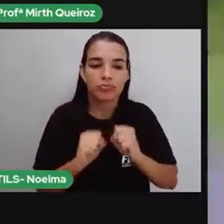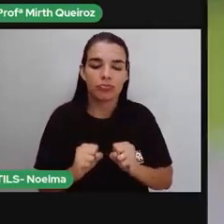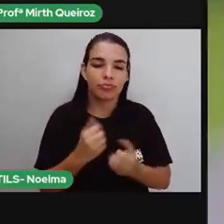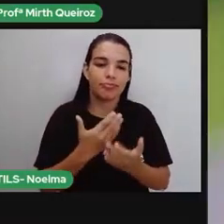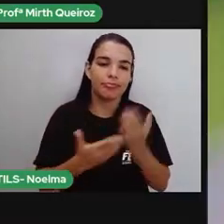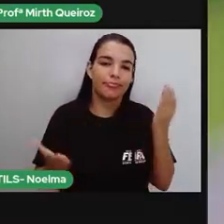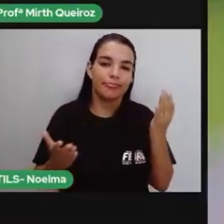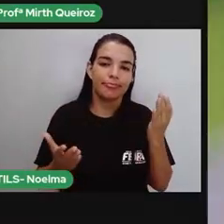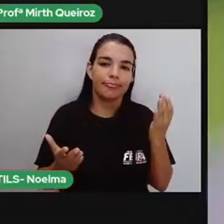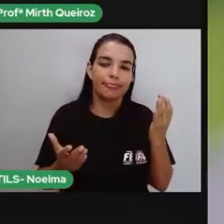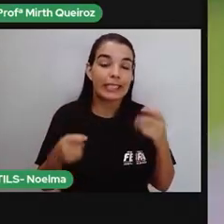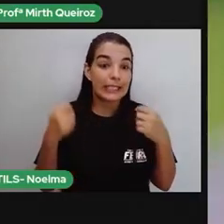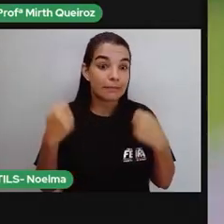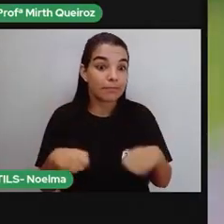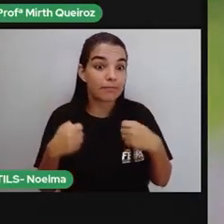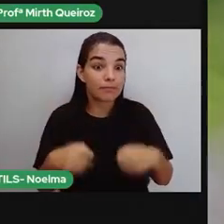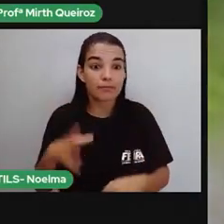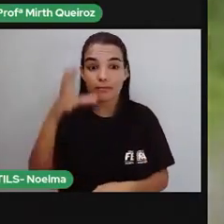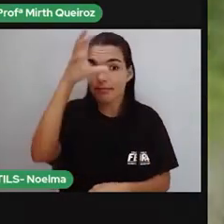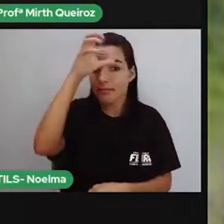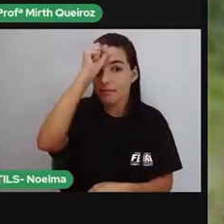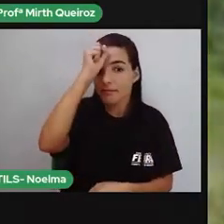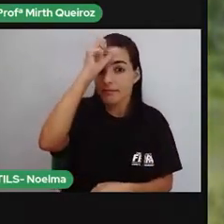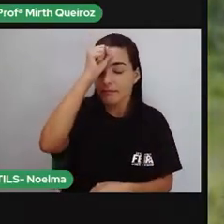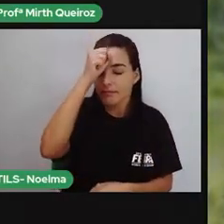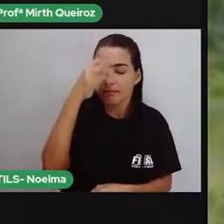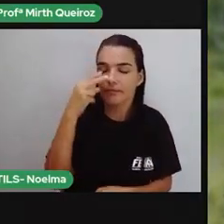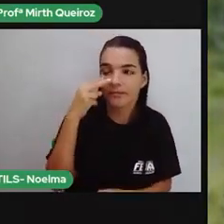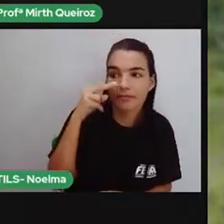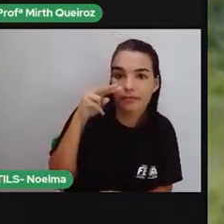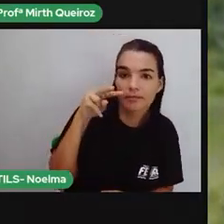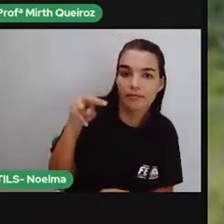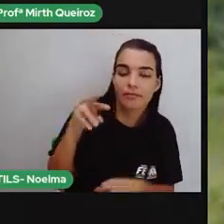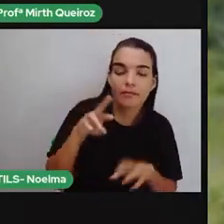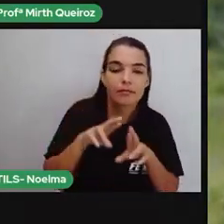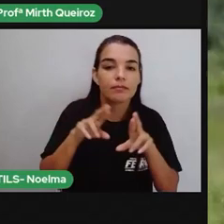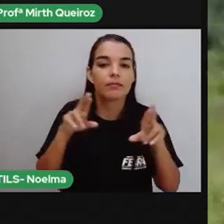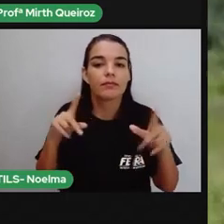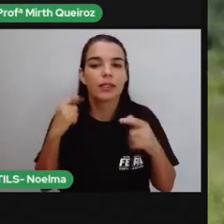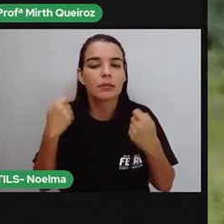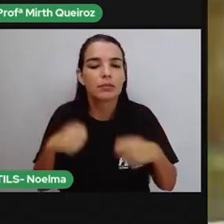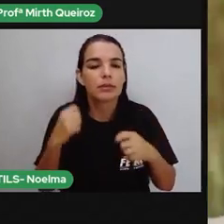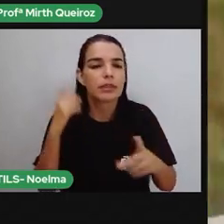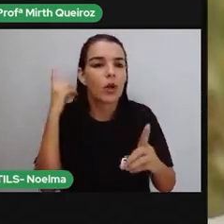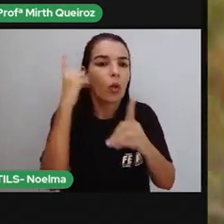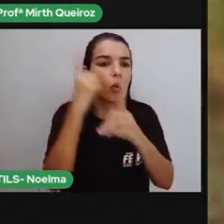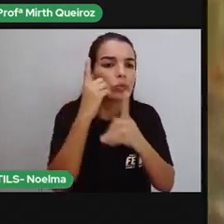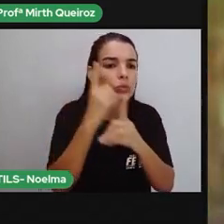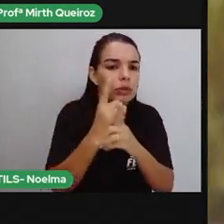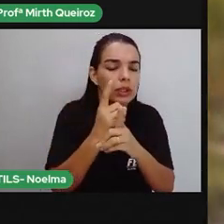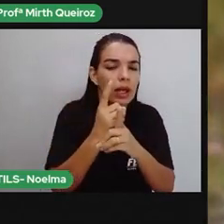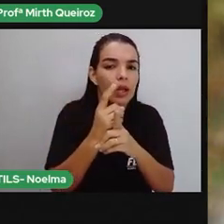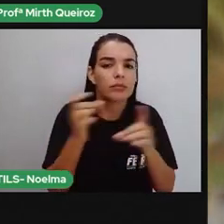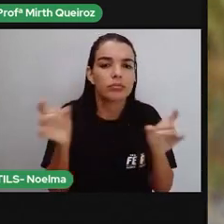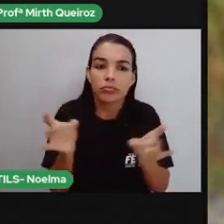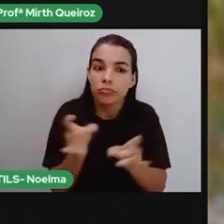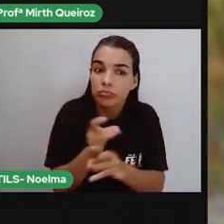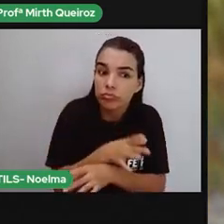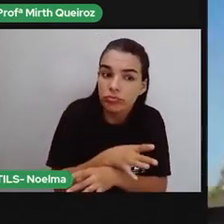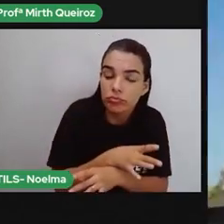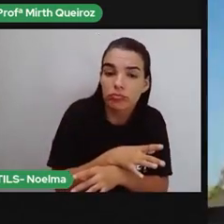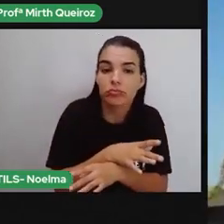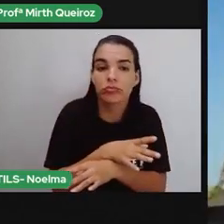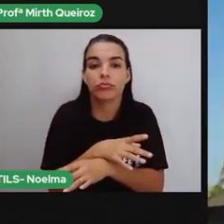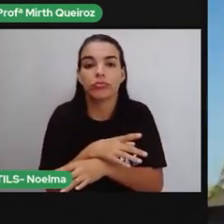Buscamos um aprendizado com estes vários olhares. Encontrar soluções que estão no próprio lugar, com pessoas da região